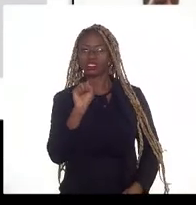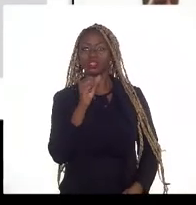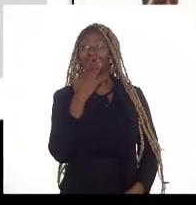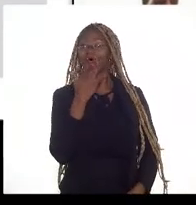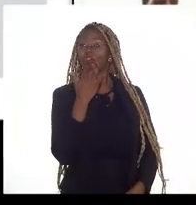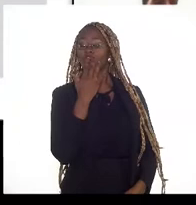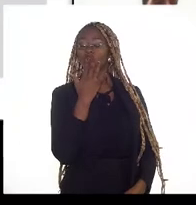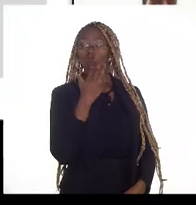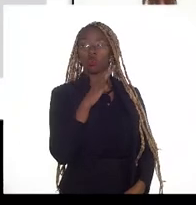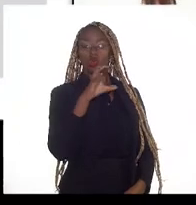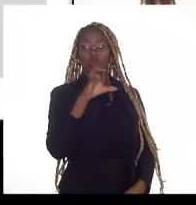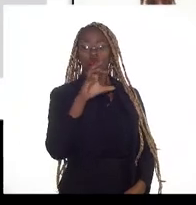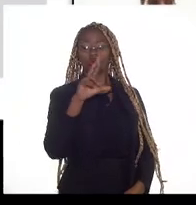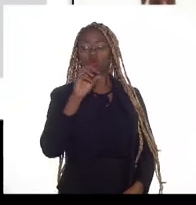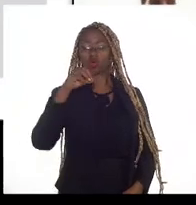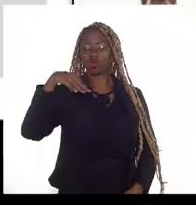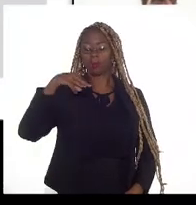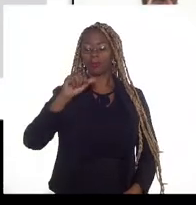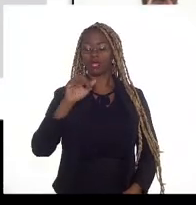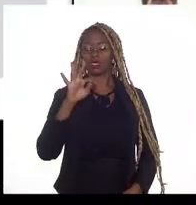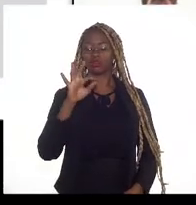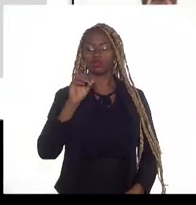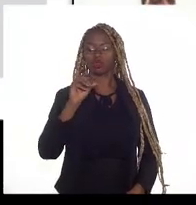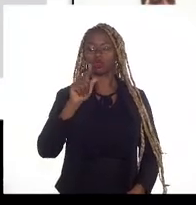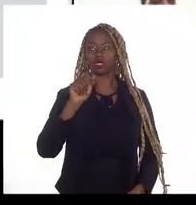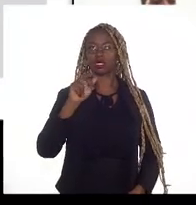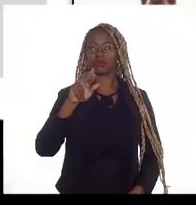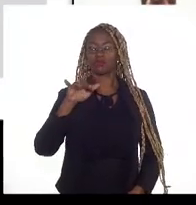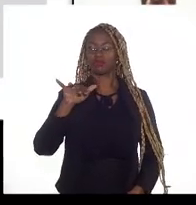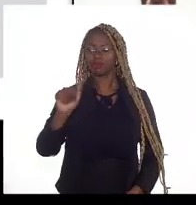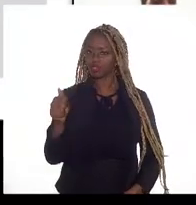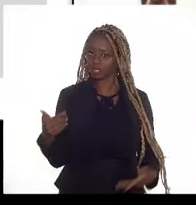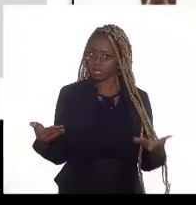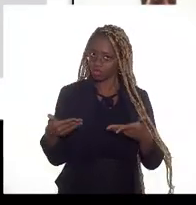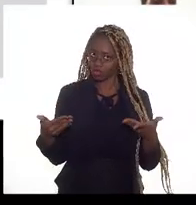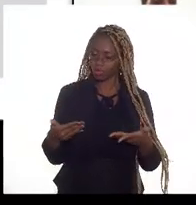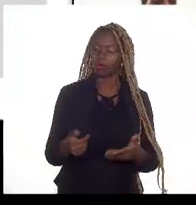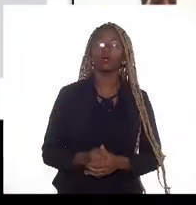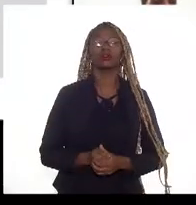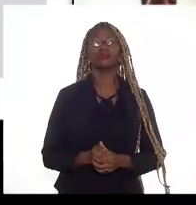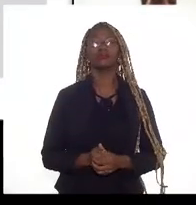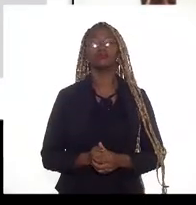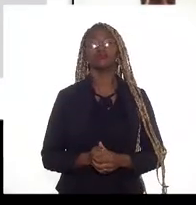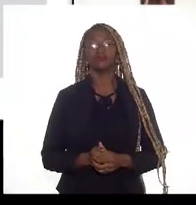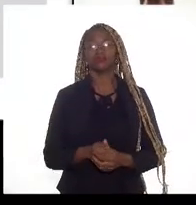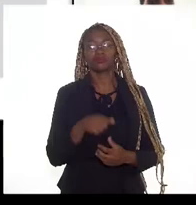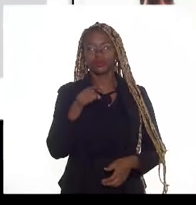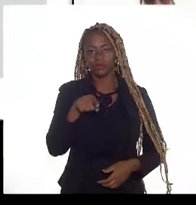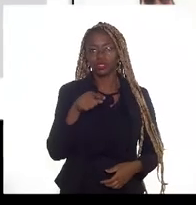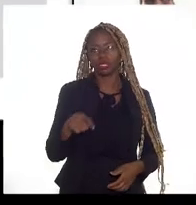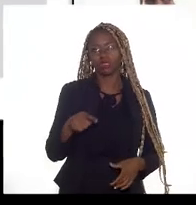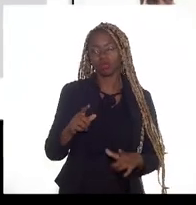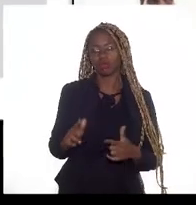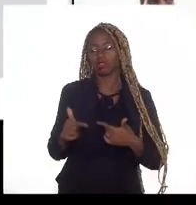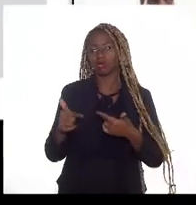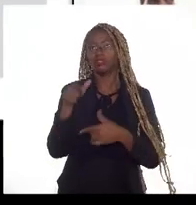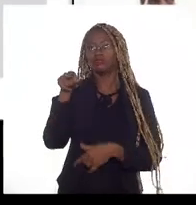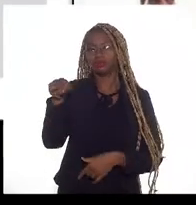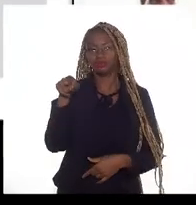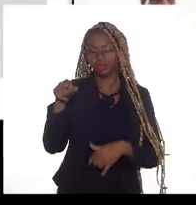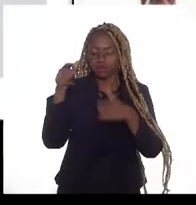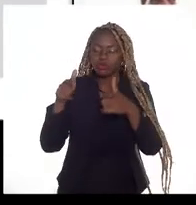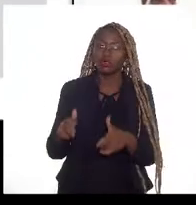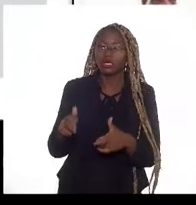cromatografia atualmente em vigor na agência, o